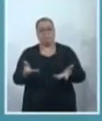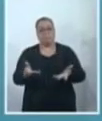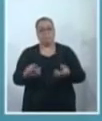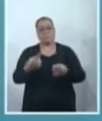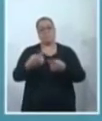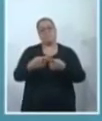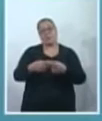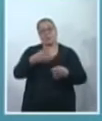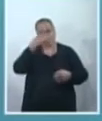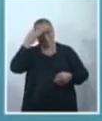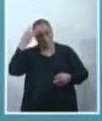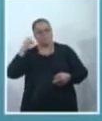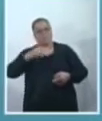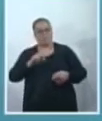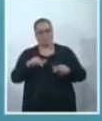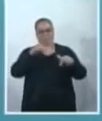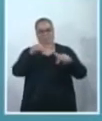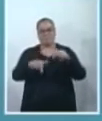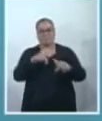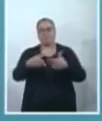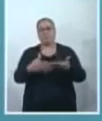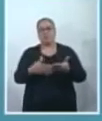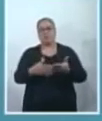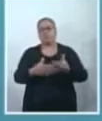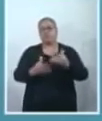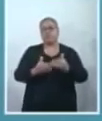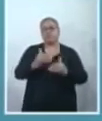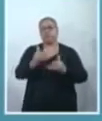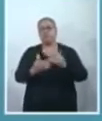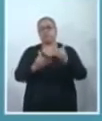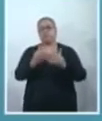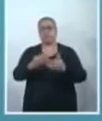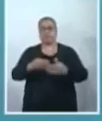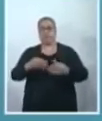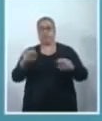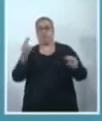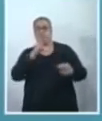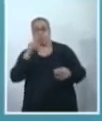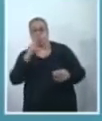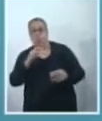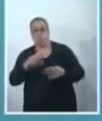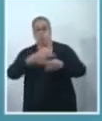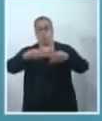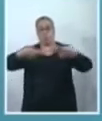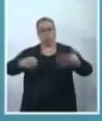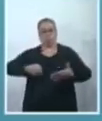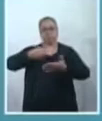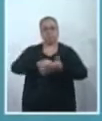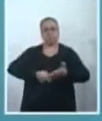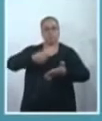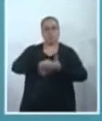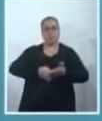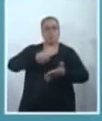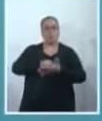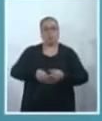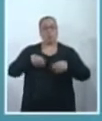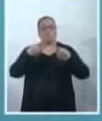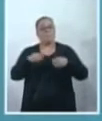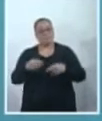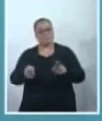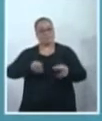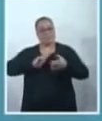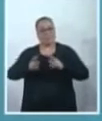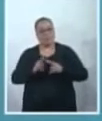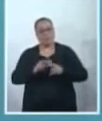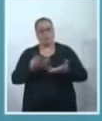trabalha. A gente vai entrando na dinâmica de muitas demandas, muitas lutas, que a gente precisa abraçar, as